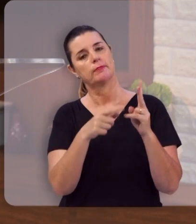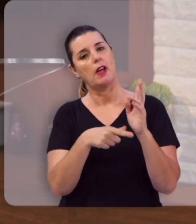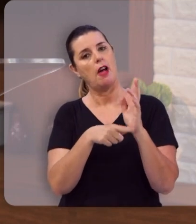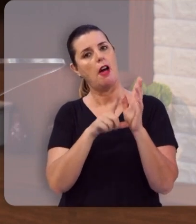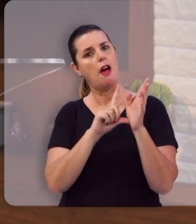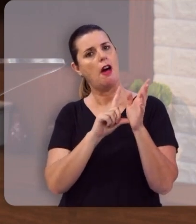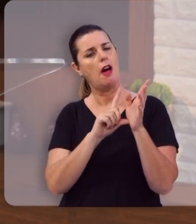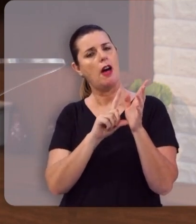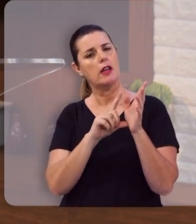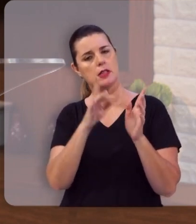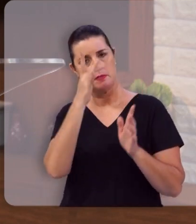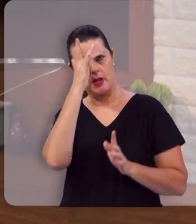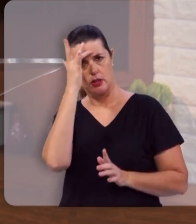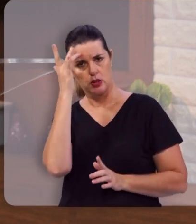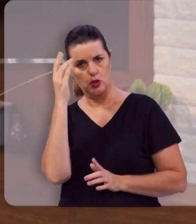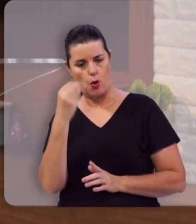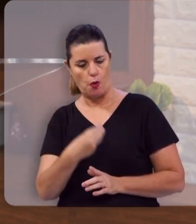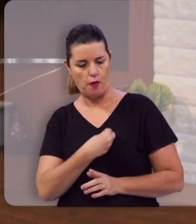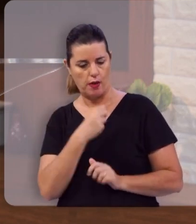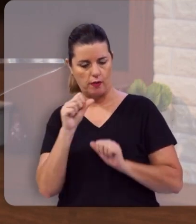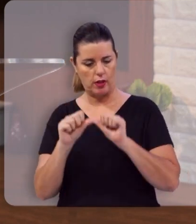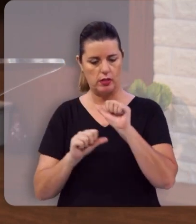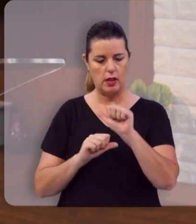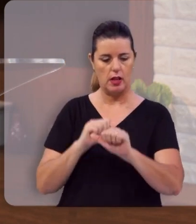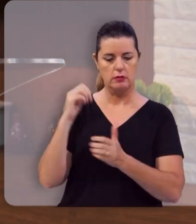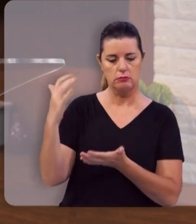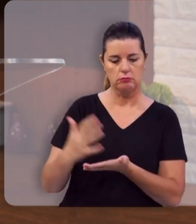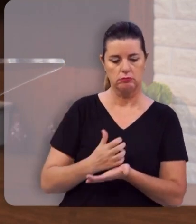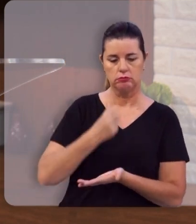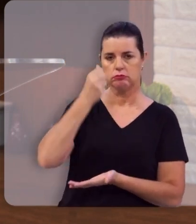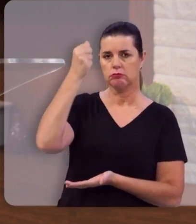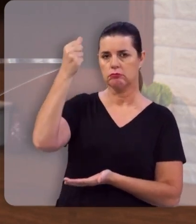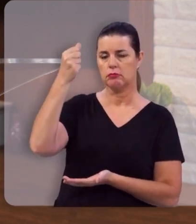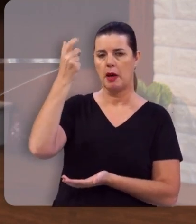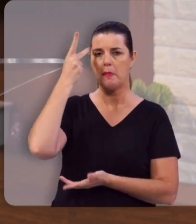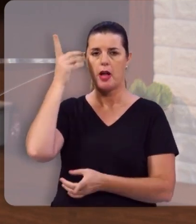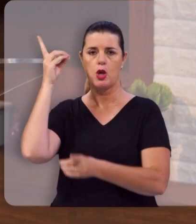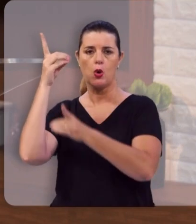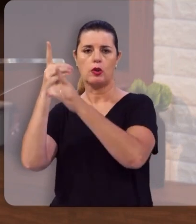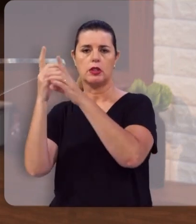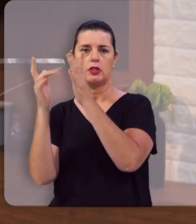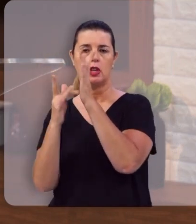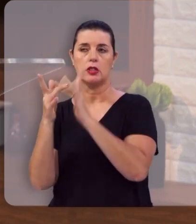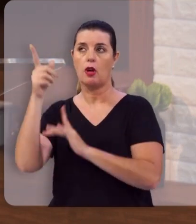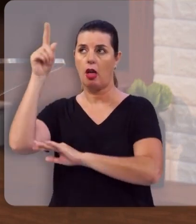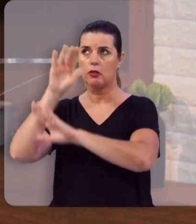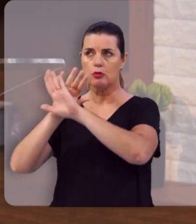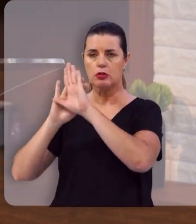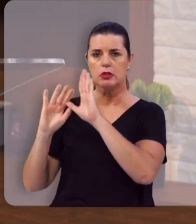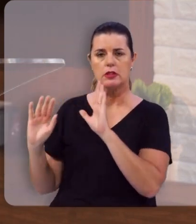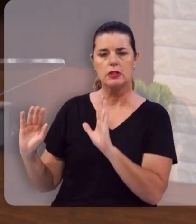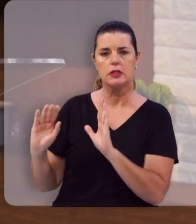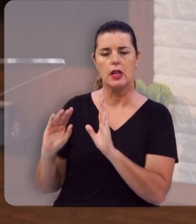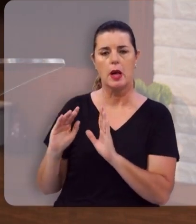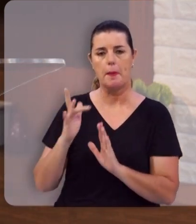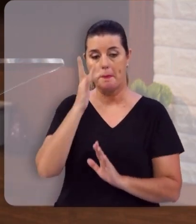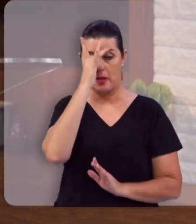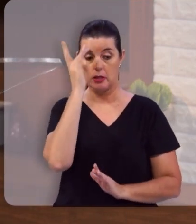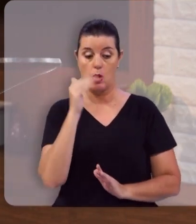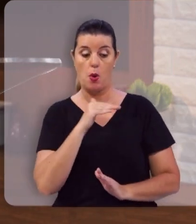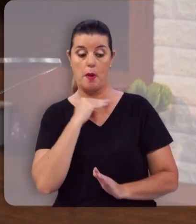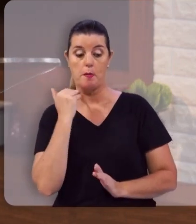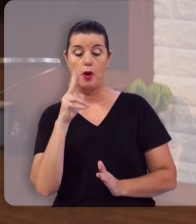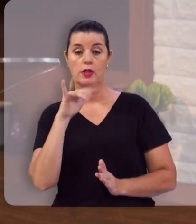Antes dos vivos serem transformados e arrebatados para encontrar o Senhor Jesus nos ares, os mortos vão